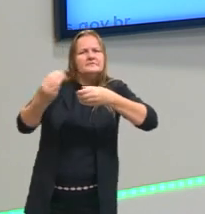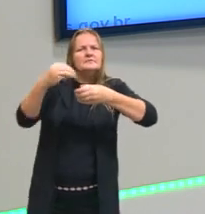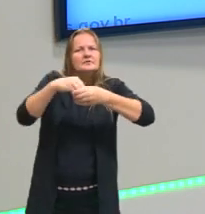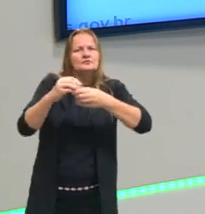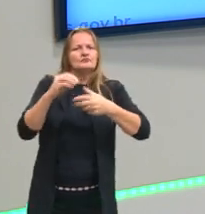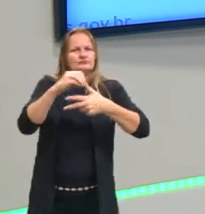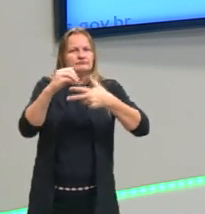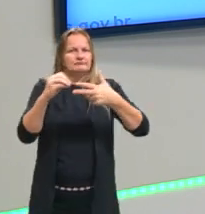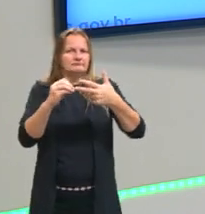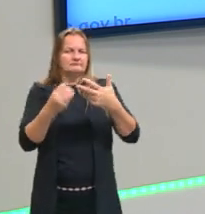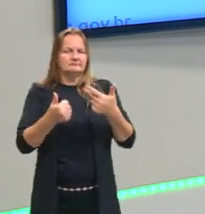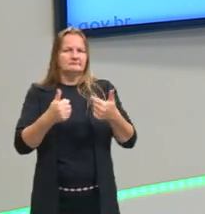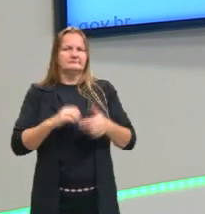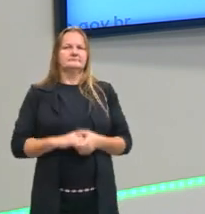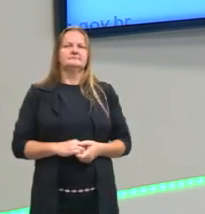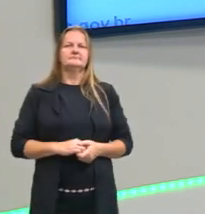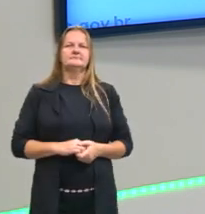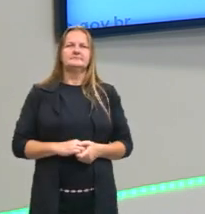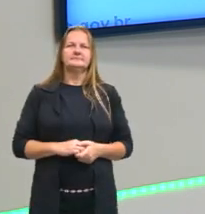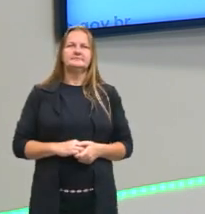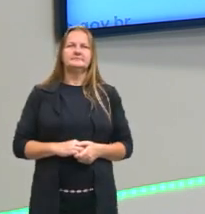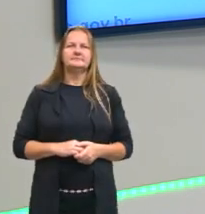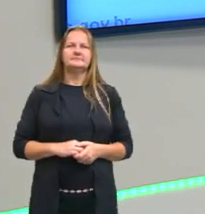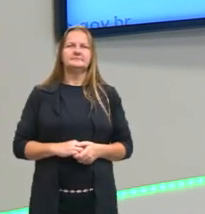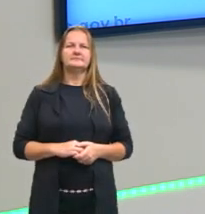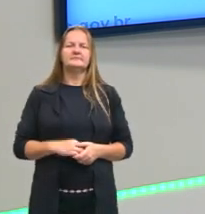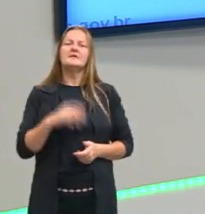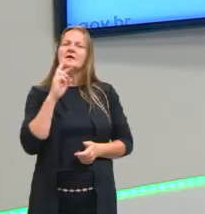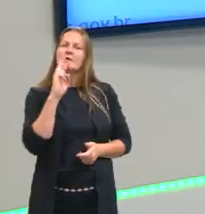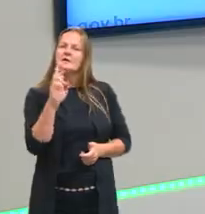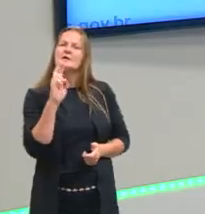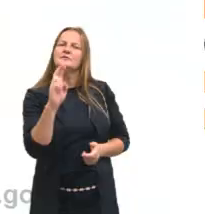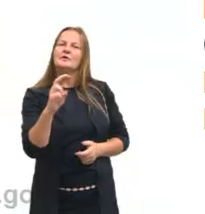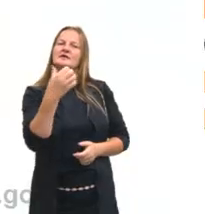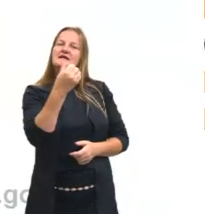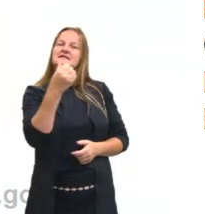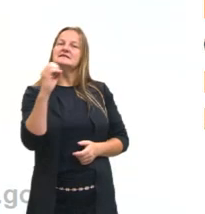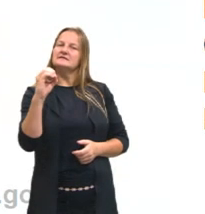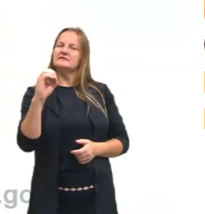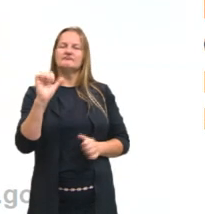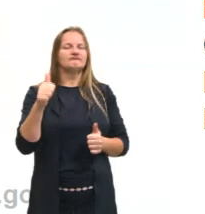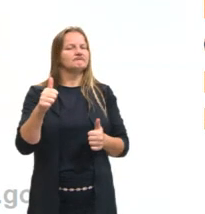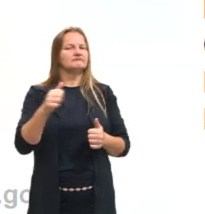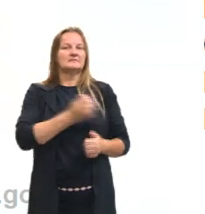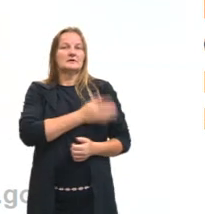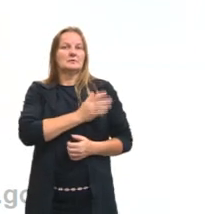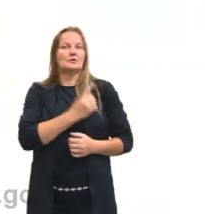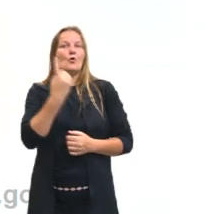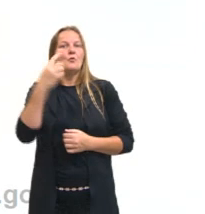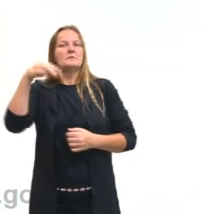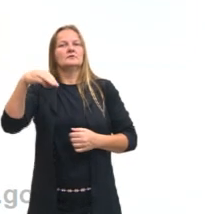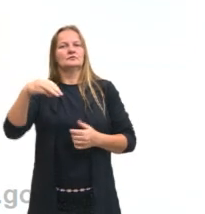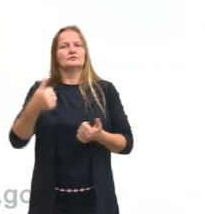questões, tá? Então, a nossa resposta é o quê? 60 batimentos por minuto.